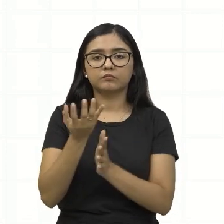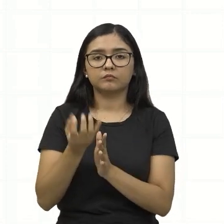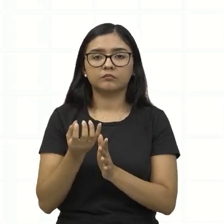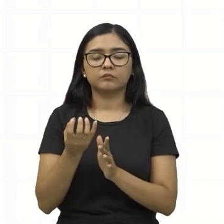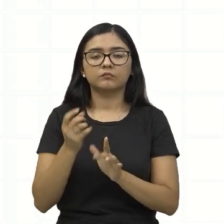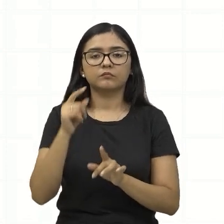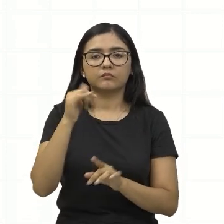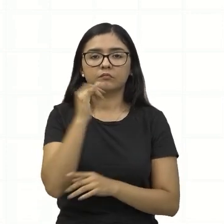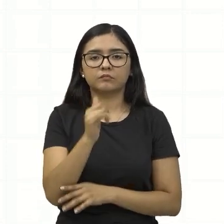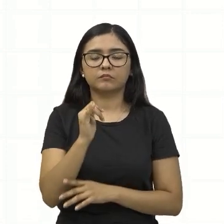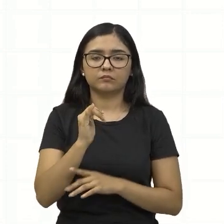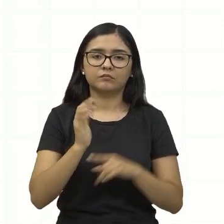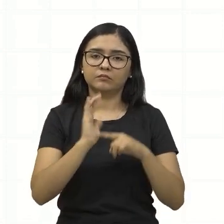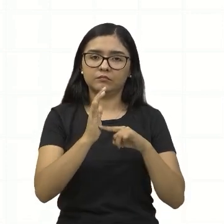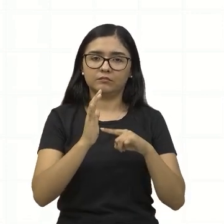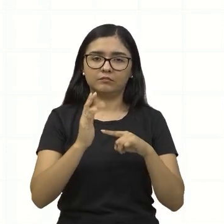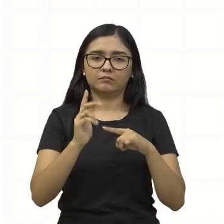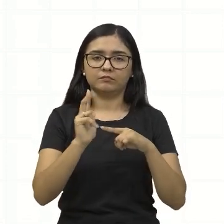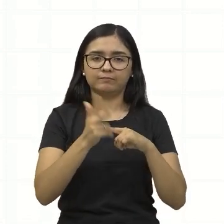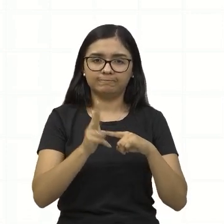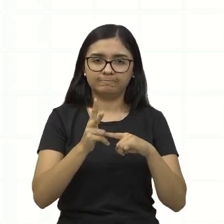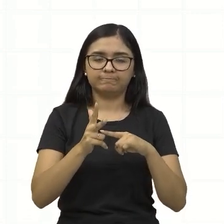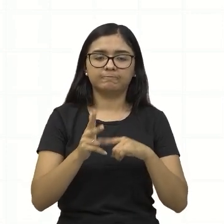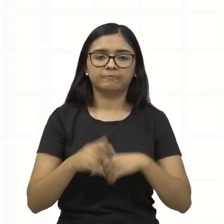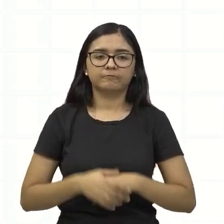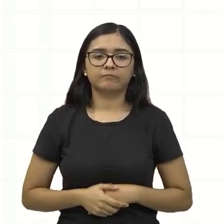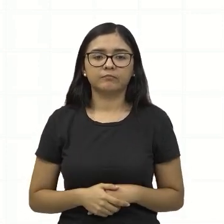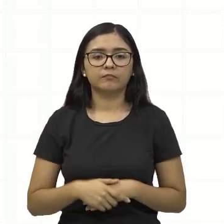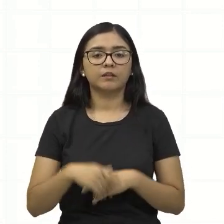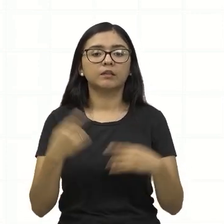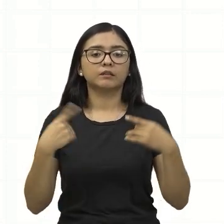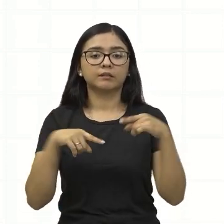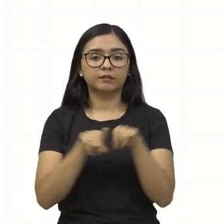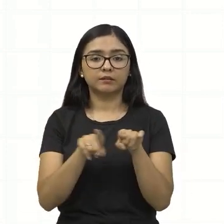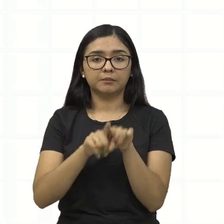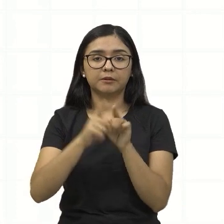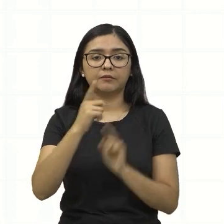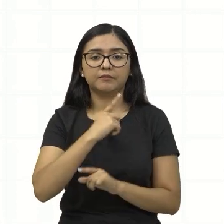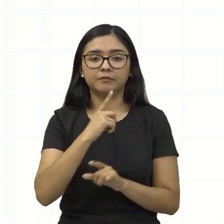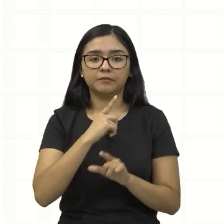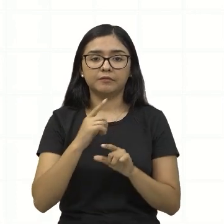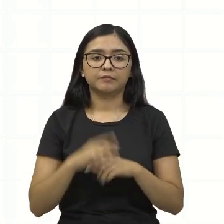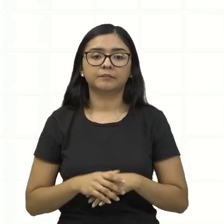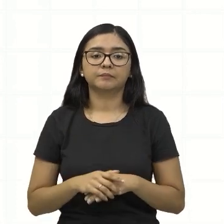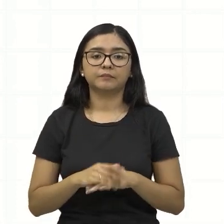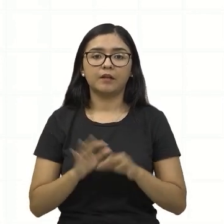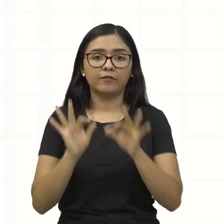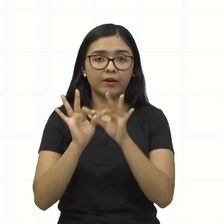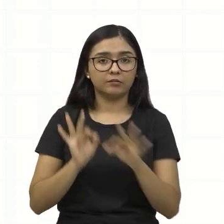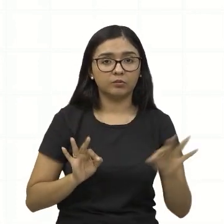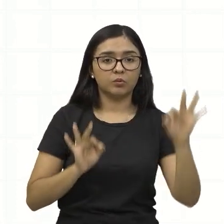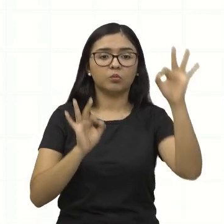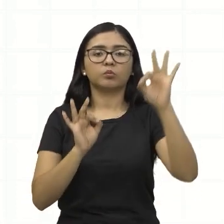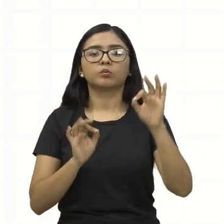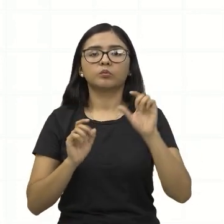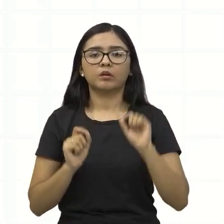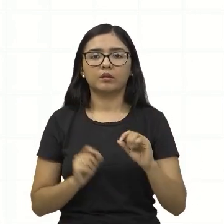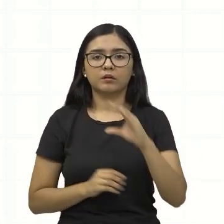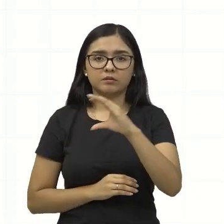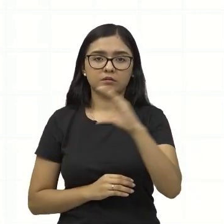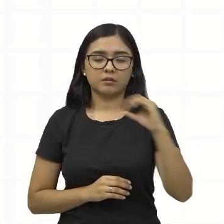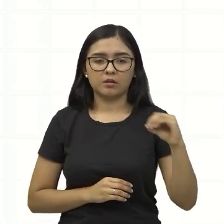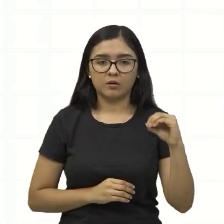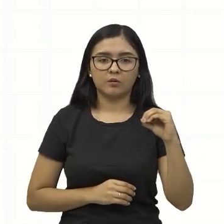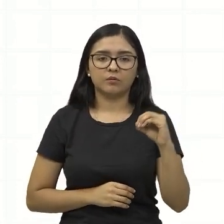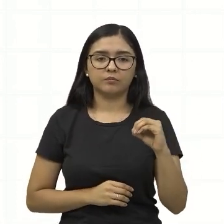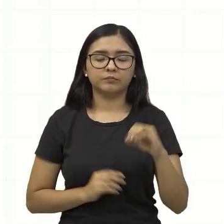eólica, certo? A gente vai ter interligação ainda com o Centro-Oeste, né, nessa região aí do